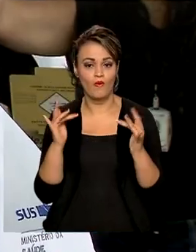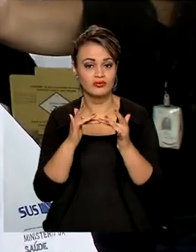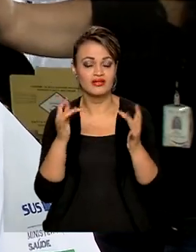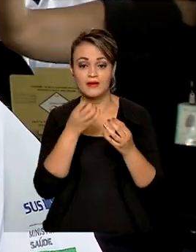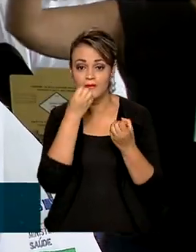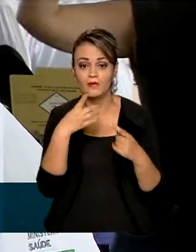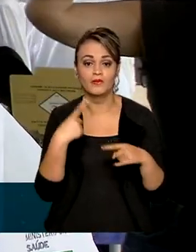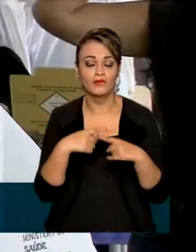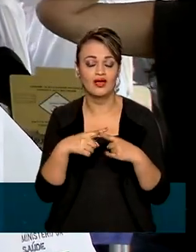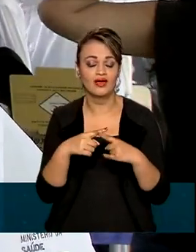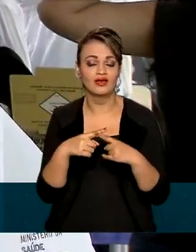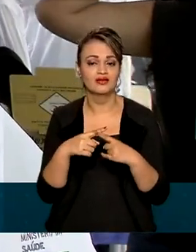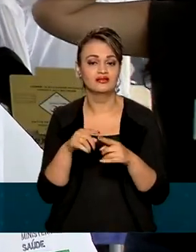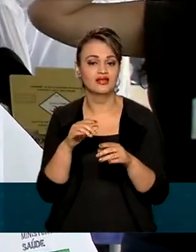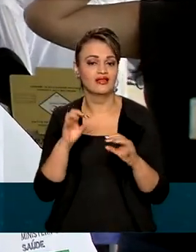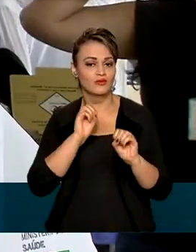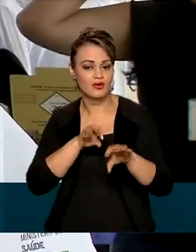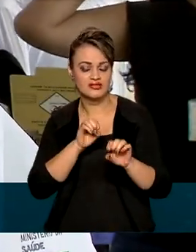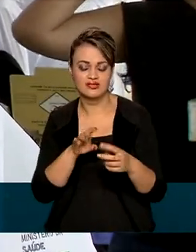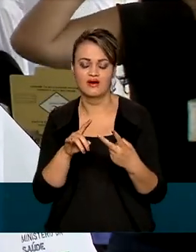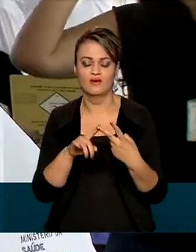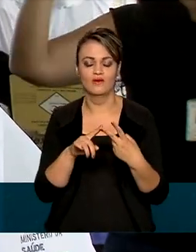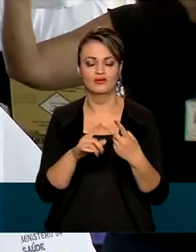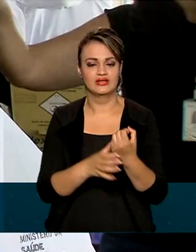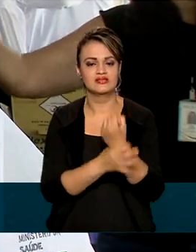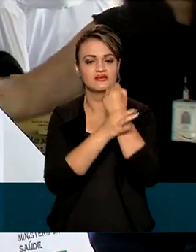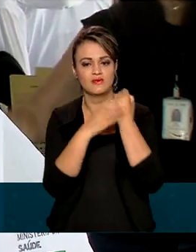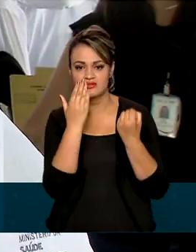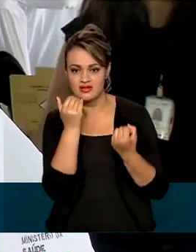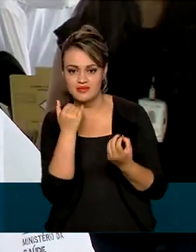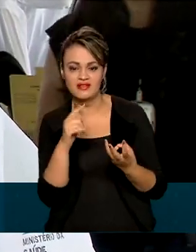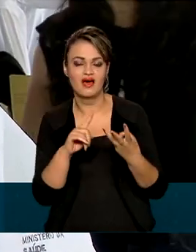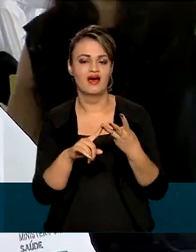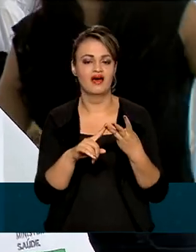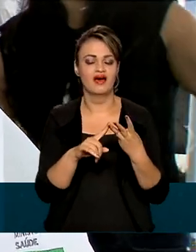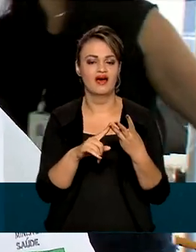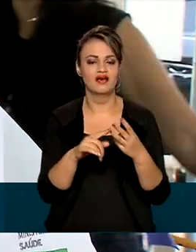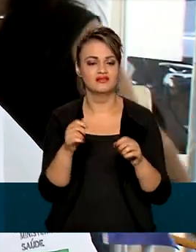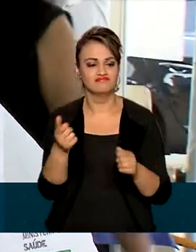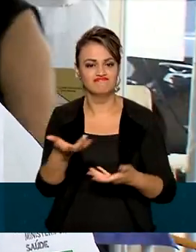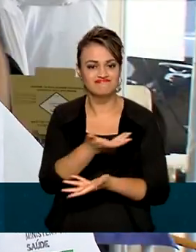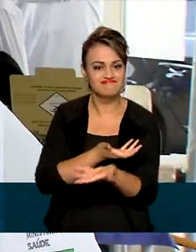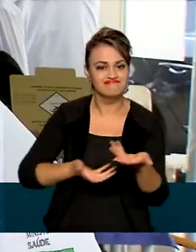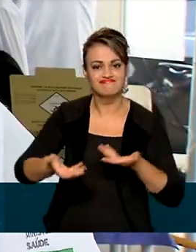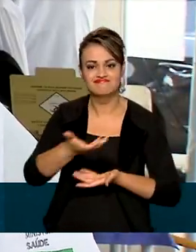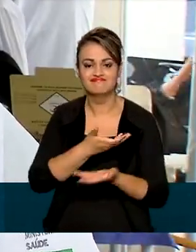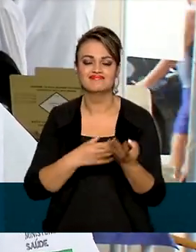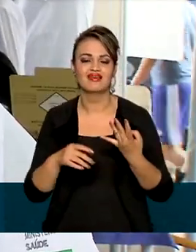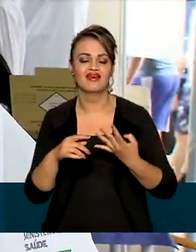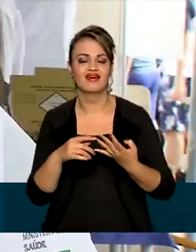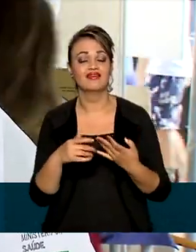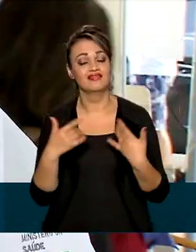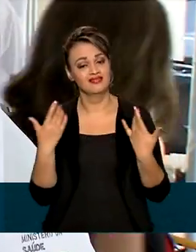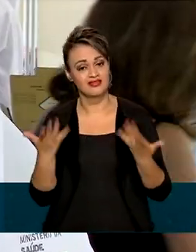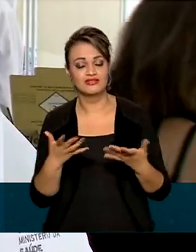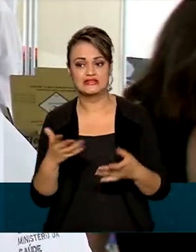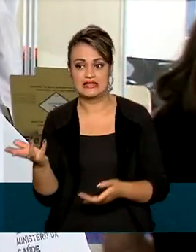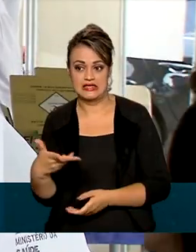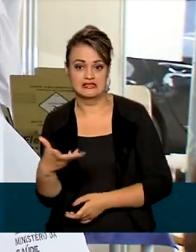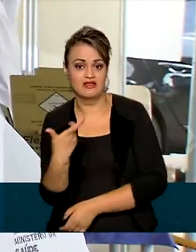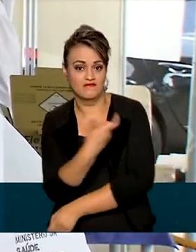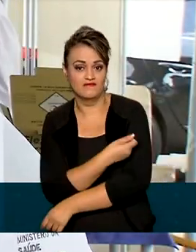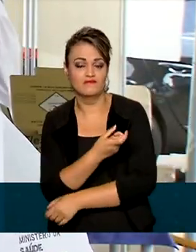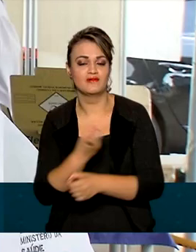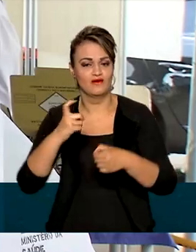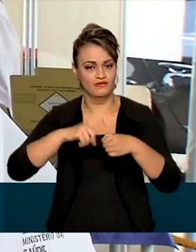também têm a segurança alimentar, a questão da própria socialização. E temos que acelerar essa